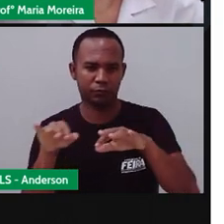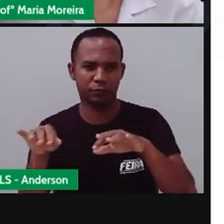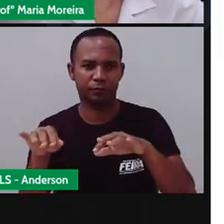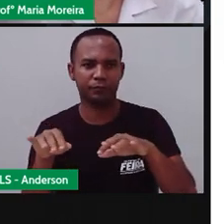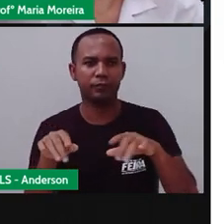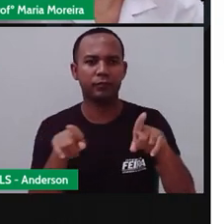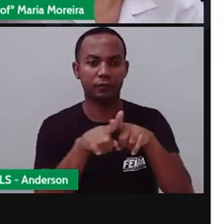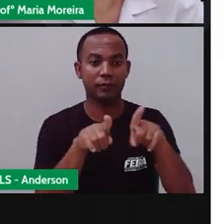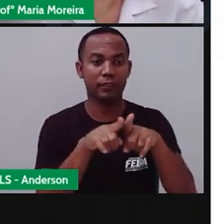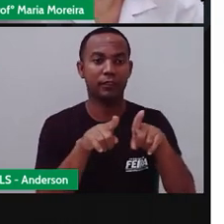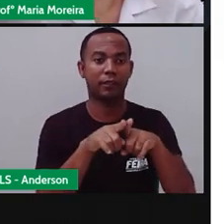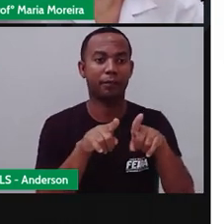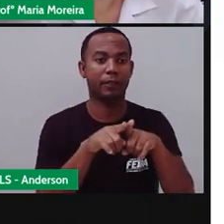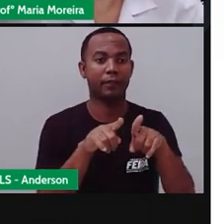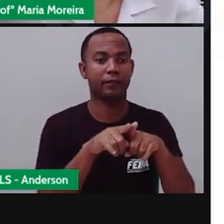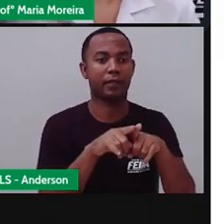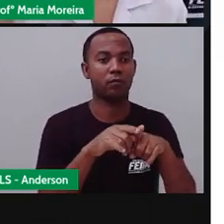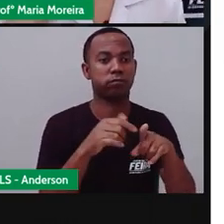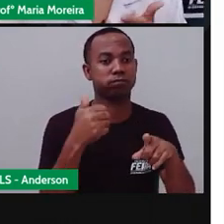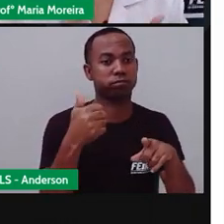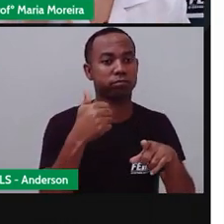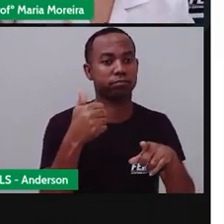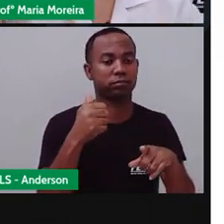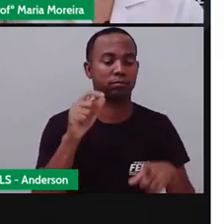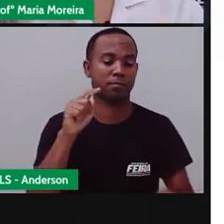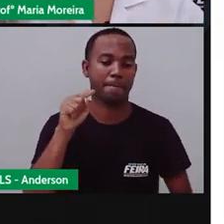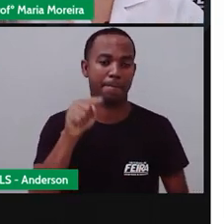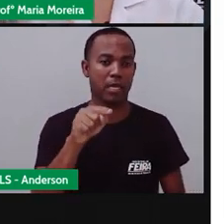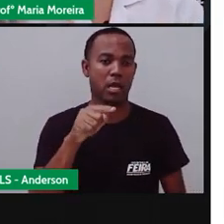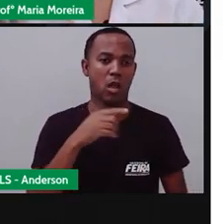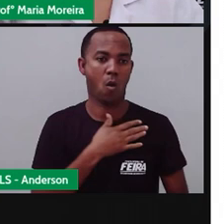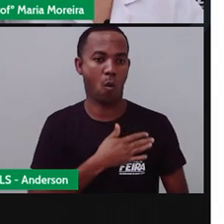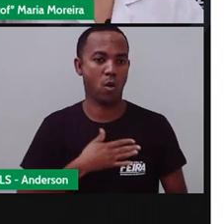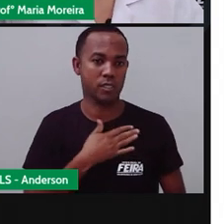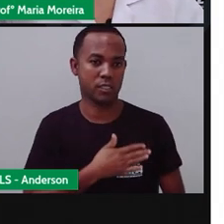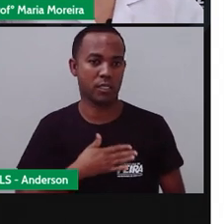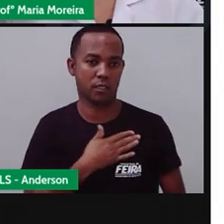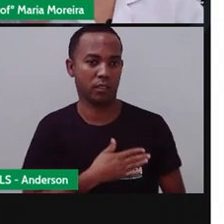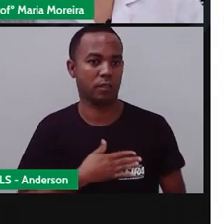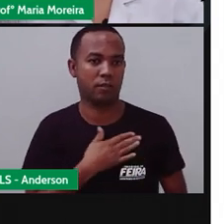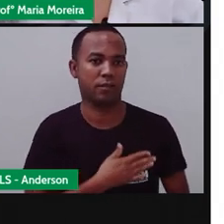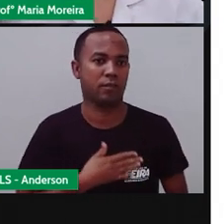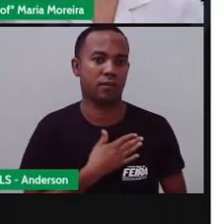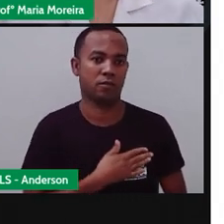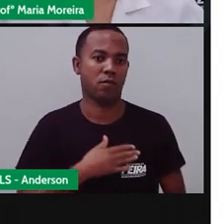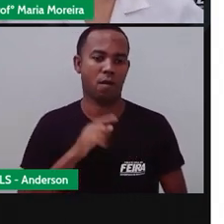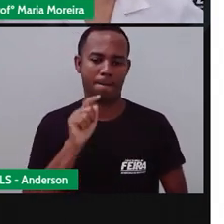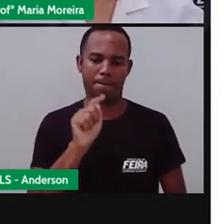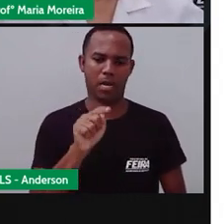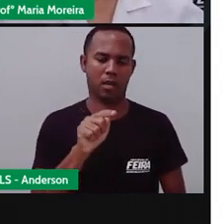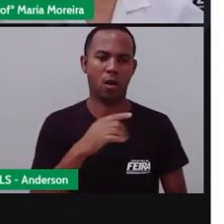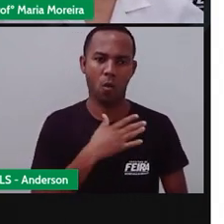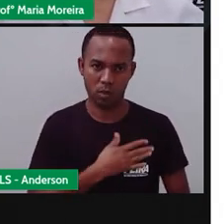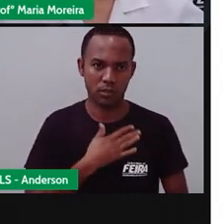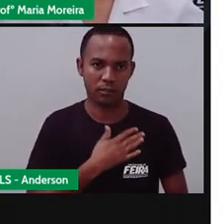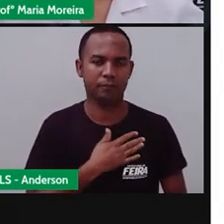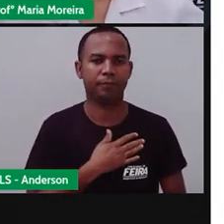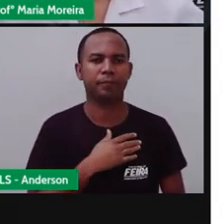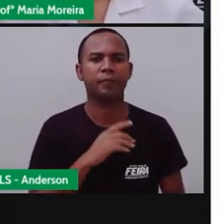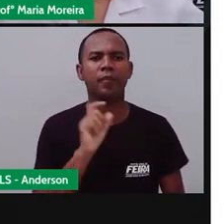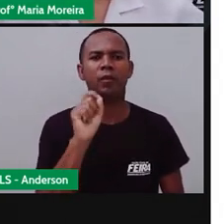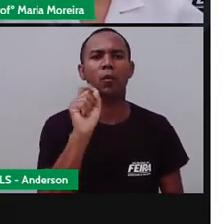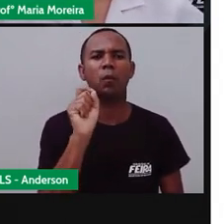o nosso joinha, tá? Clique em gostei, tá? Curti aqui embaixo. E o que é uma paisagem?